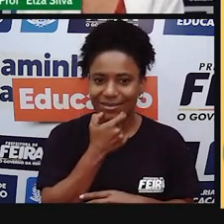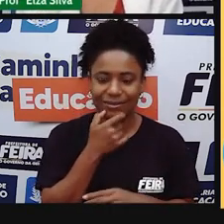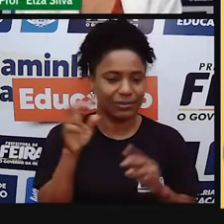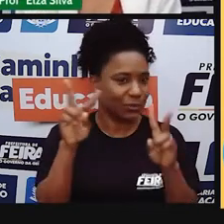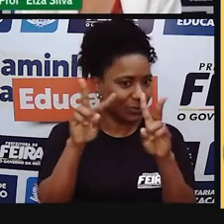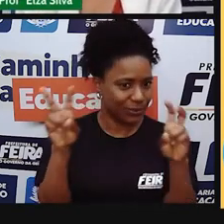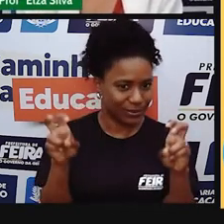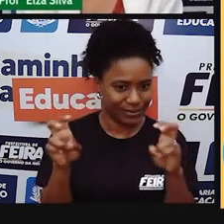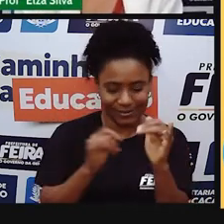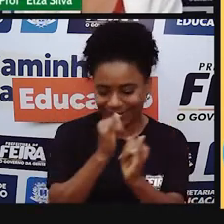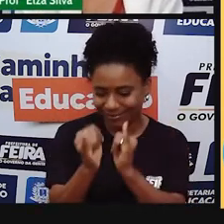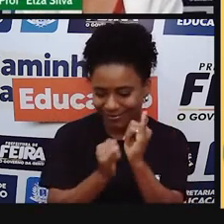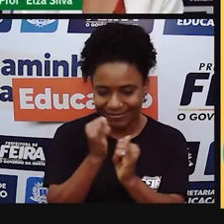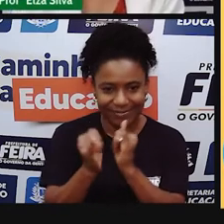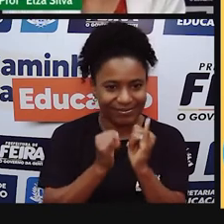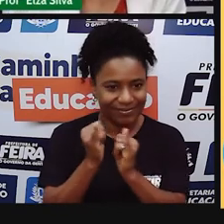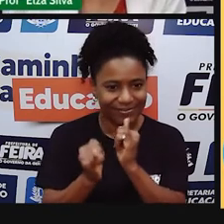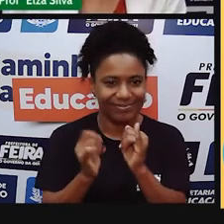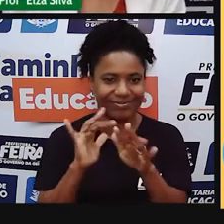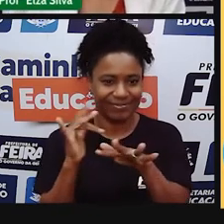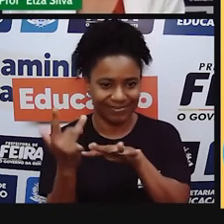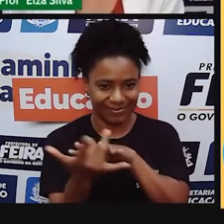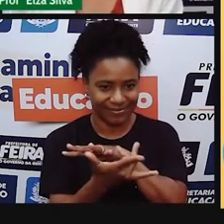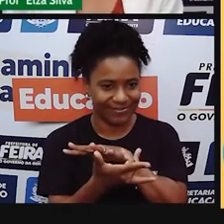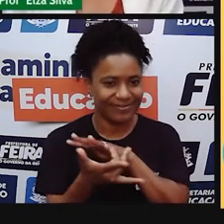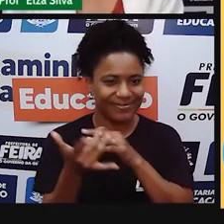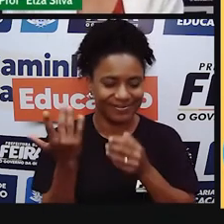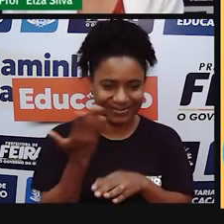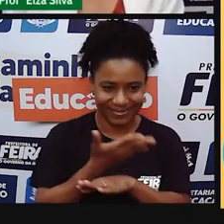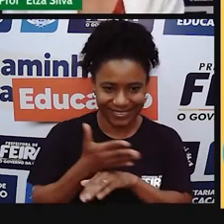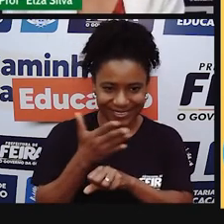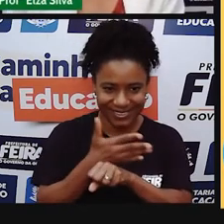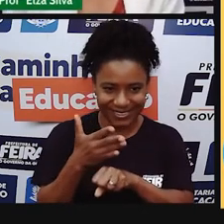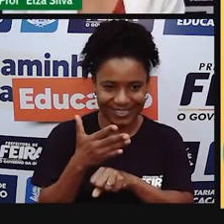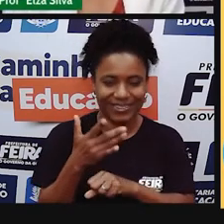temática online communication. Let's go!